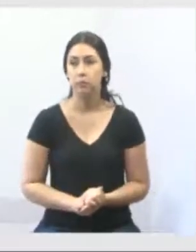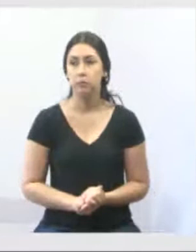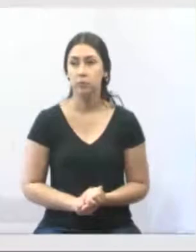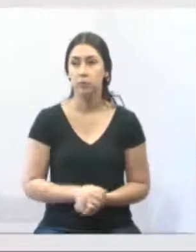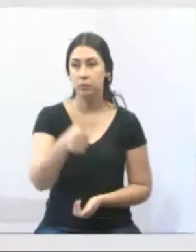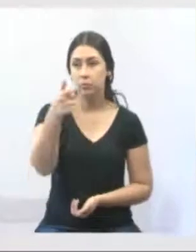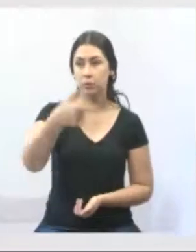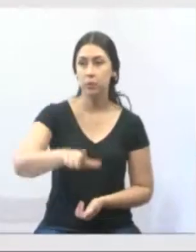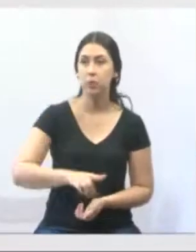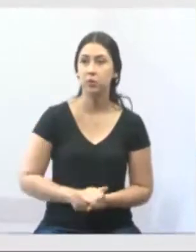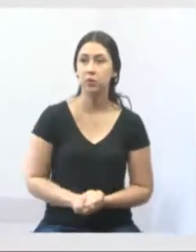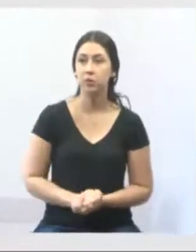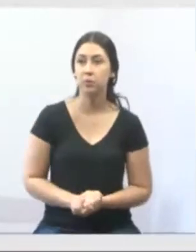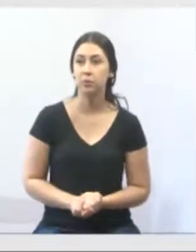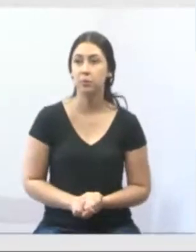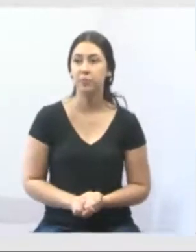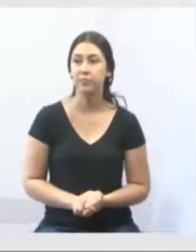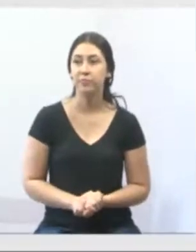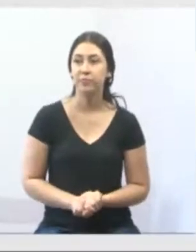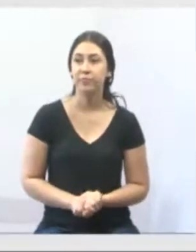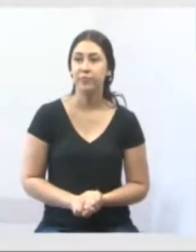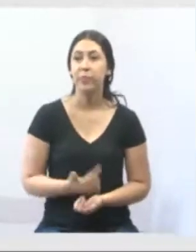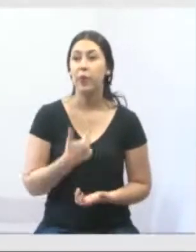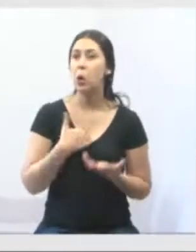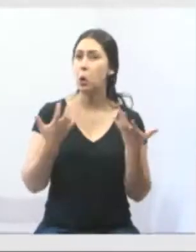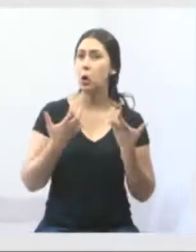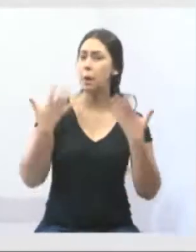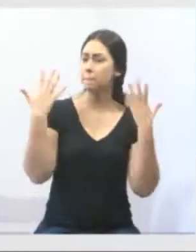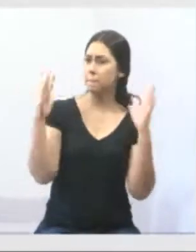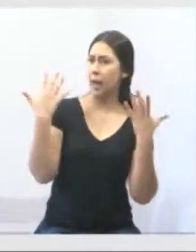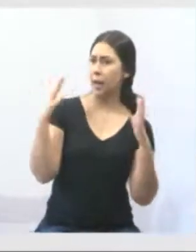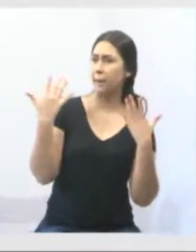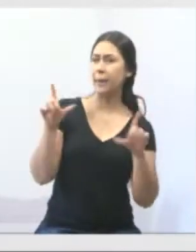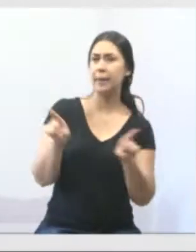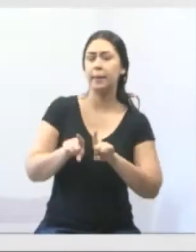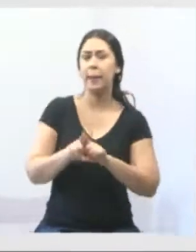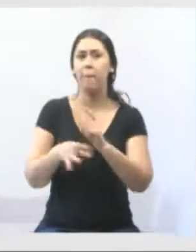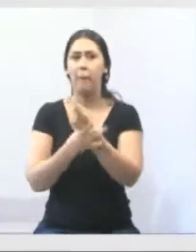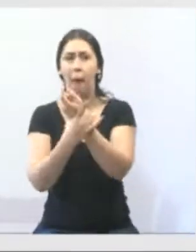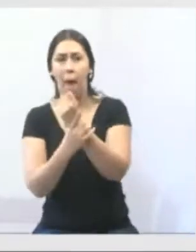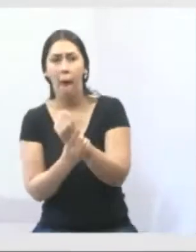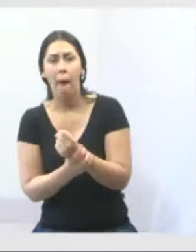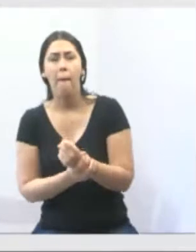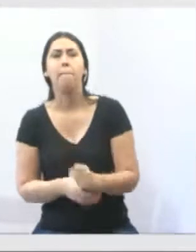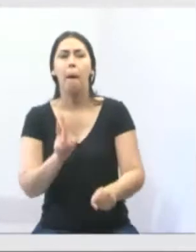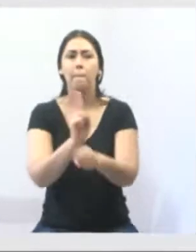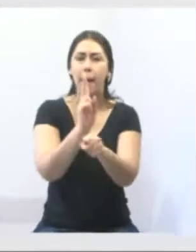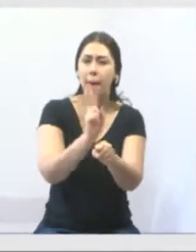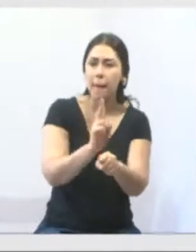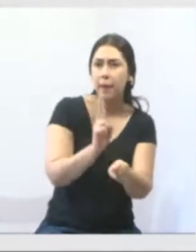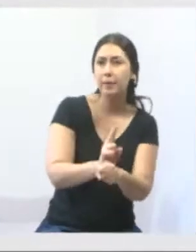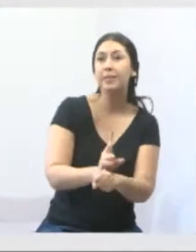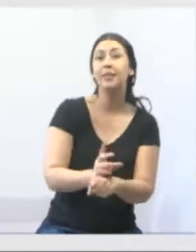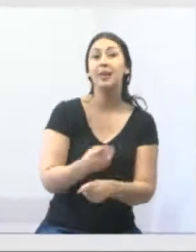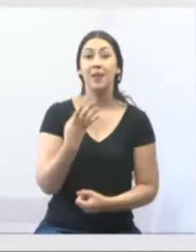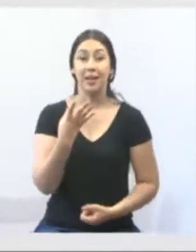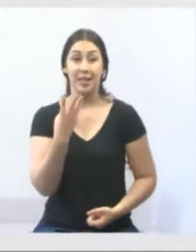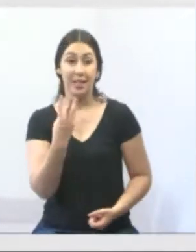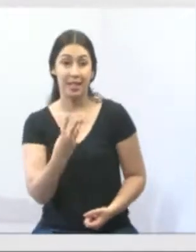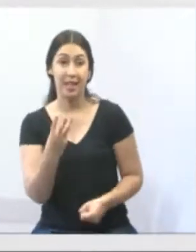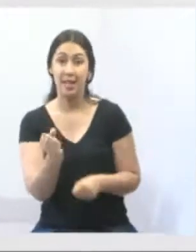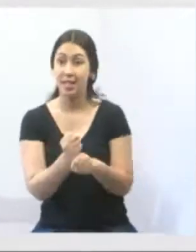Pode ir para a próxima? Quero dar o parabéns à Defesa Civil aí pelos seus 43 anos